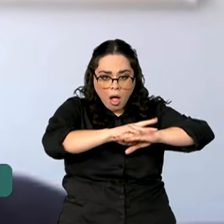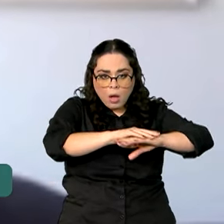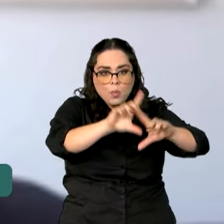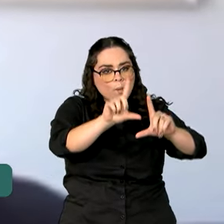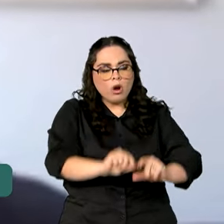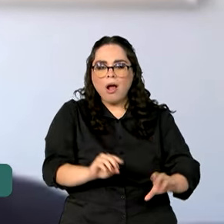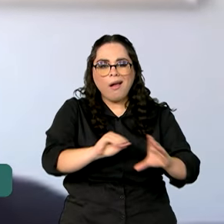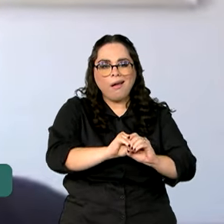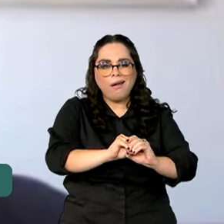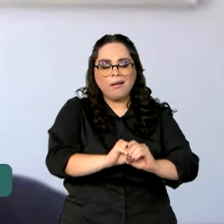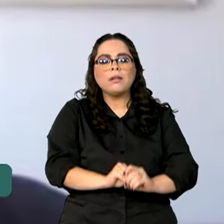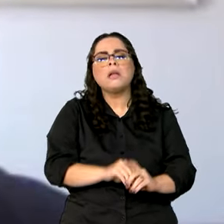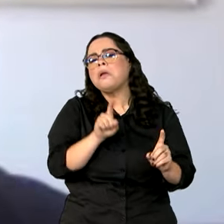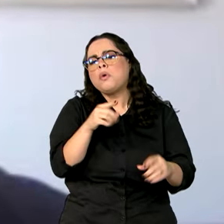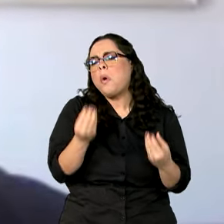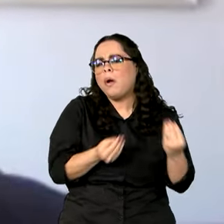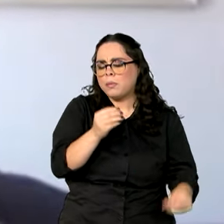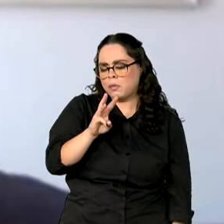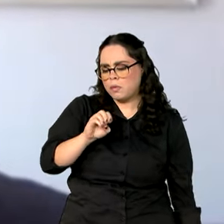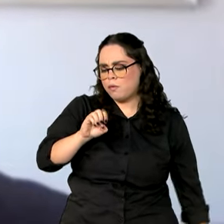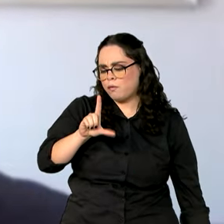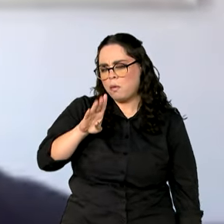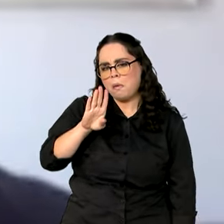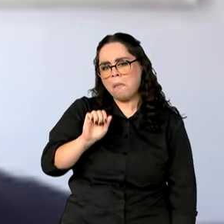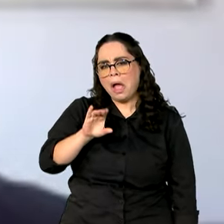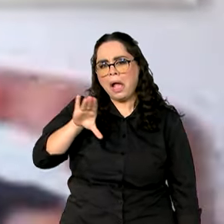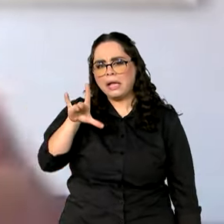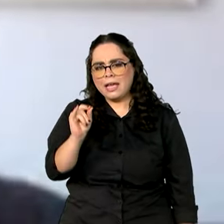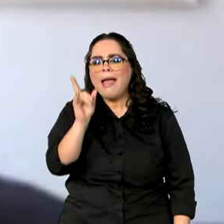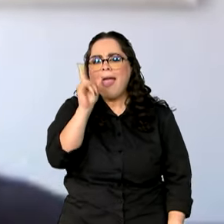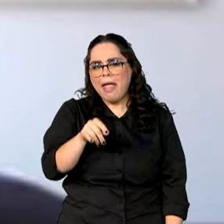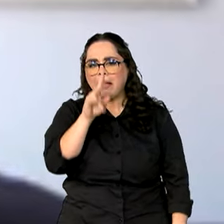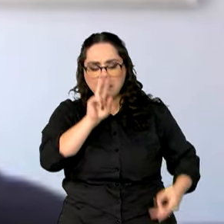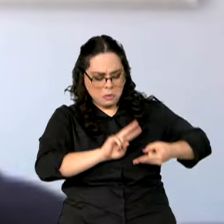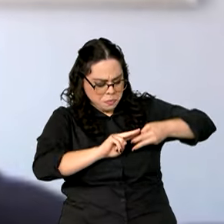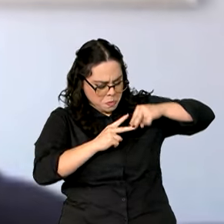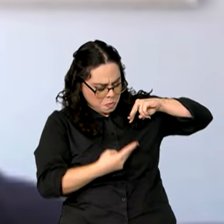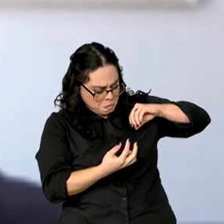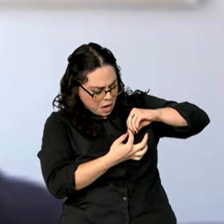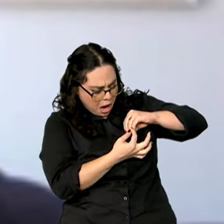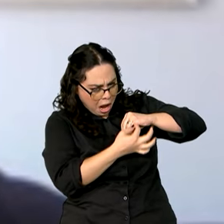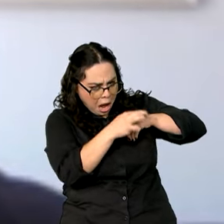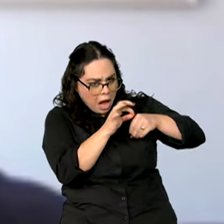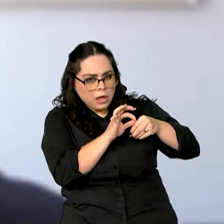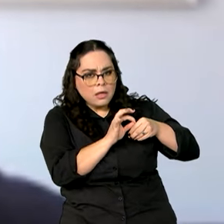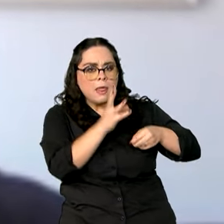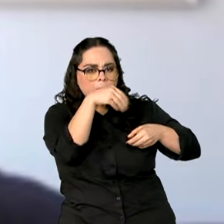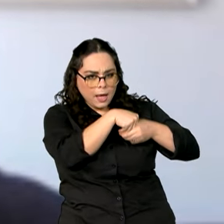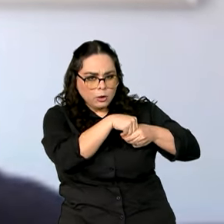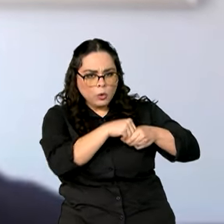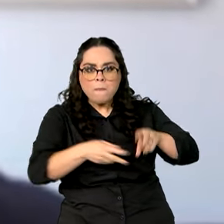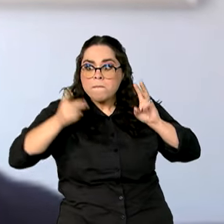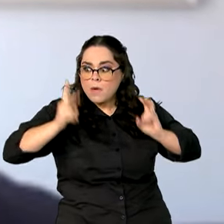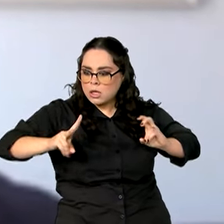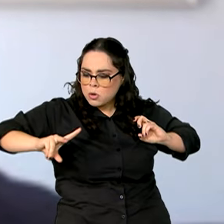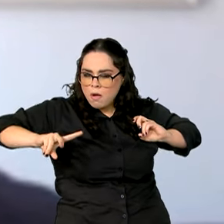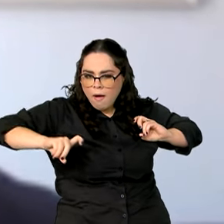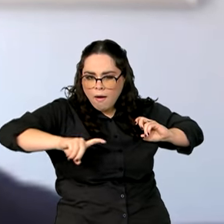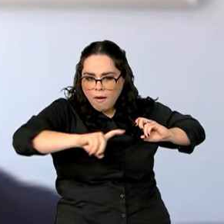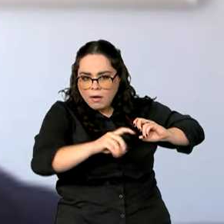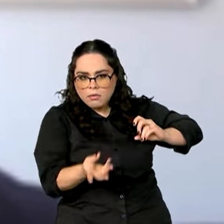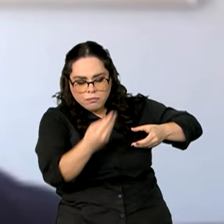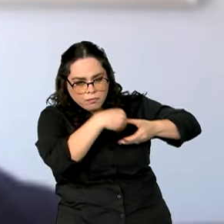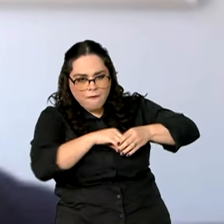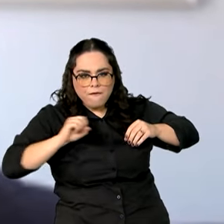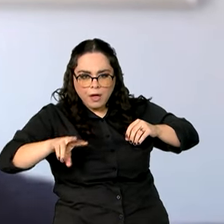ela vive dentro da célula do inseto. E o vírus, ele também precisa da célula do inseto, do interior da célula, para poder